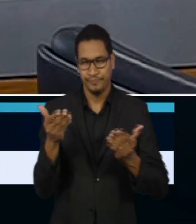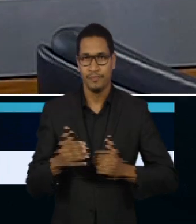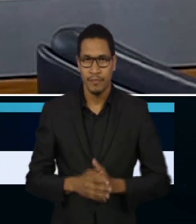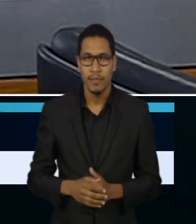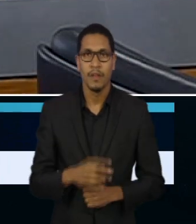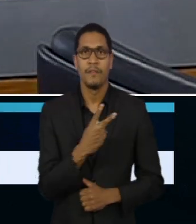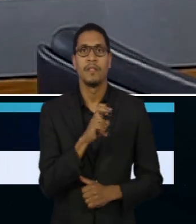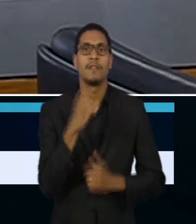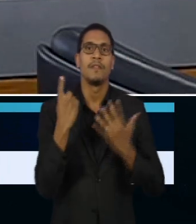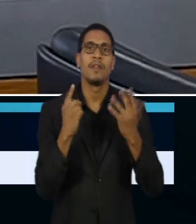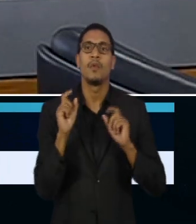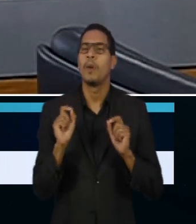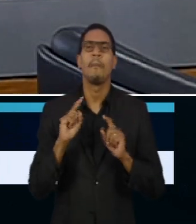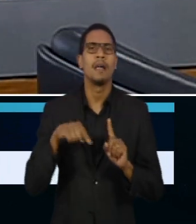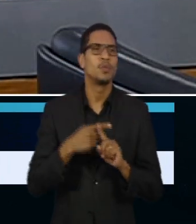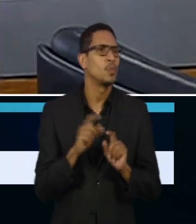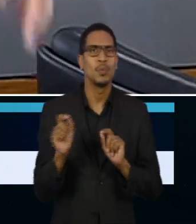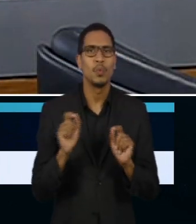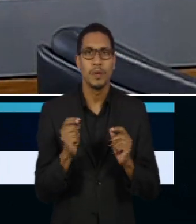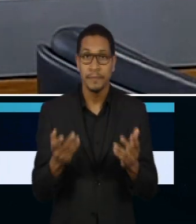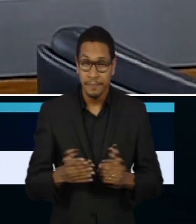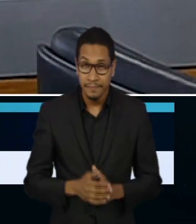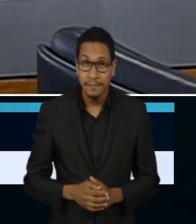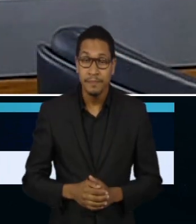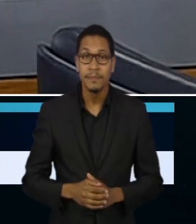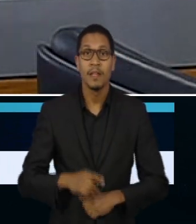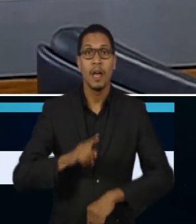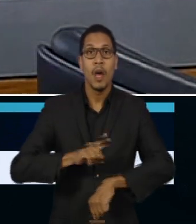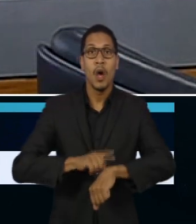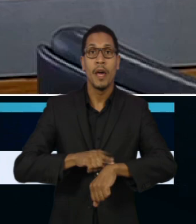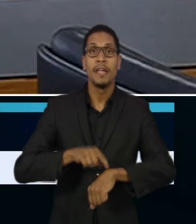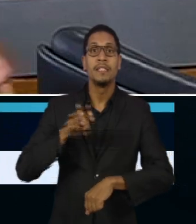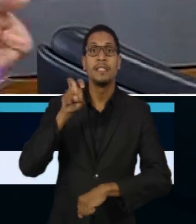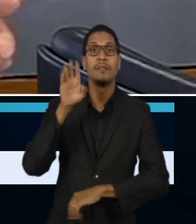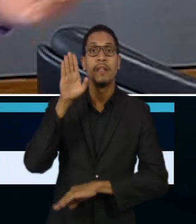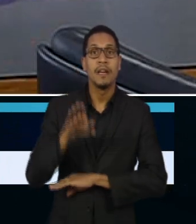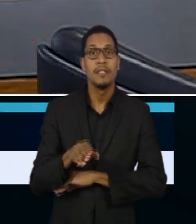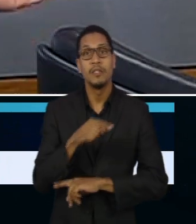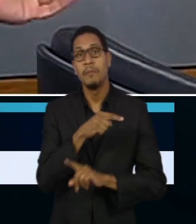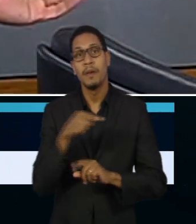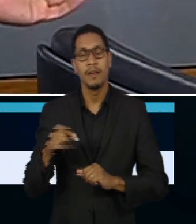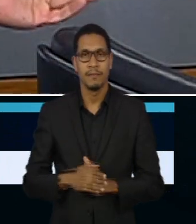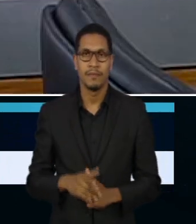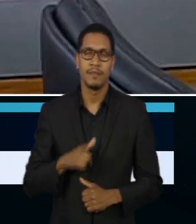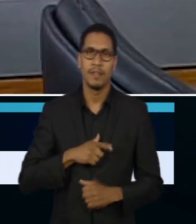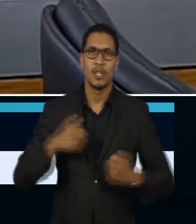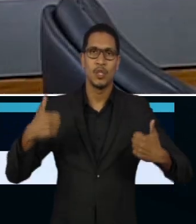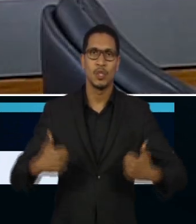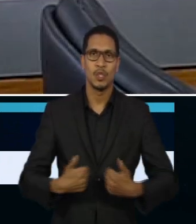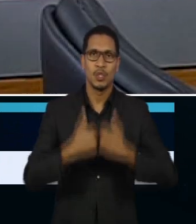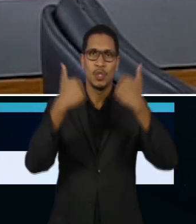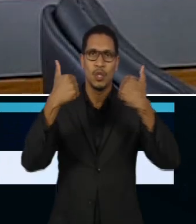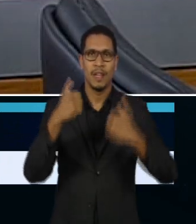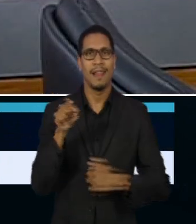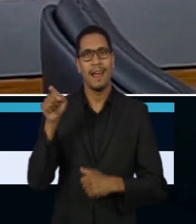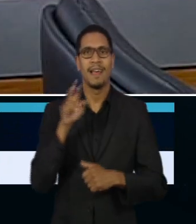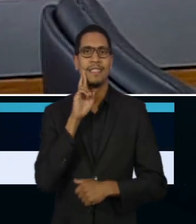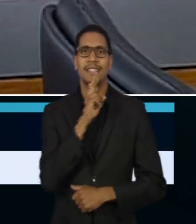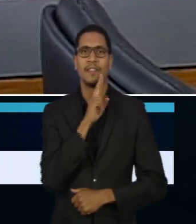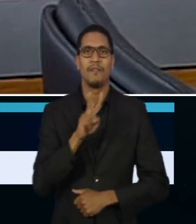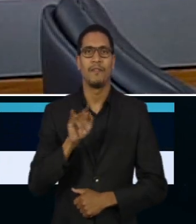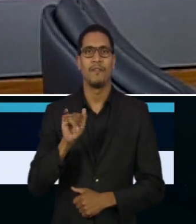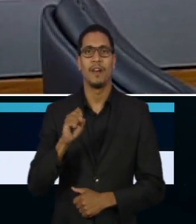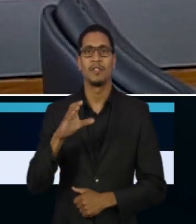de fevereiro, senhor presidente, o é que tem mais? Às 17 horas e 30 minutos, o Chopinho do Vasto. Aquele Chopinho, senhor presidente,